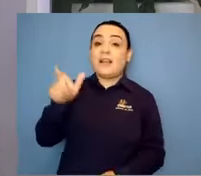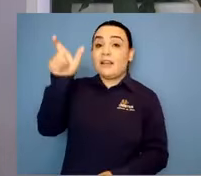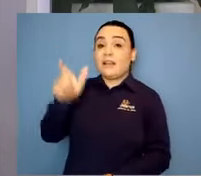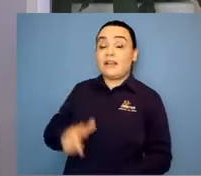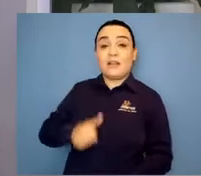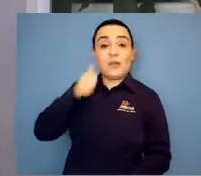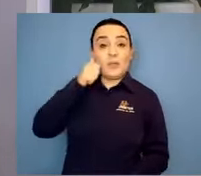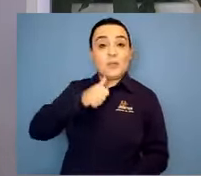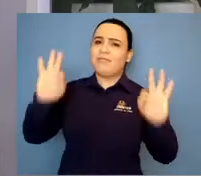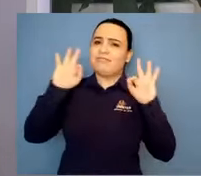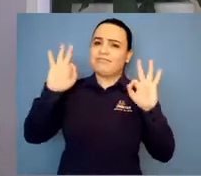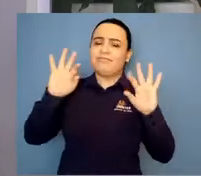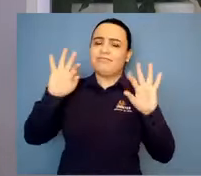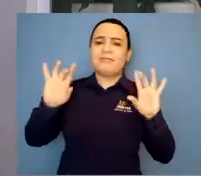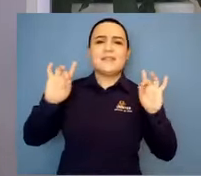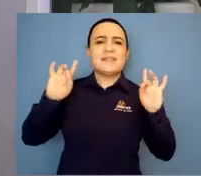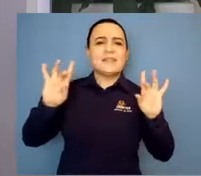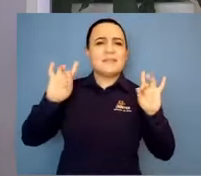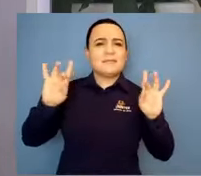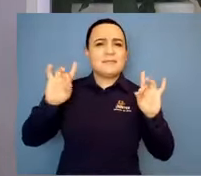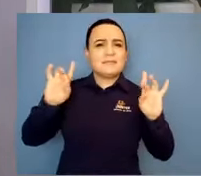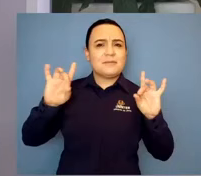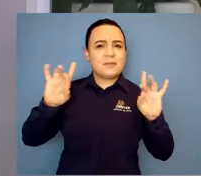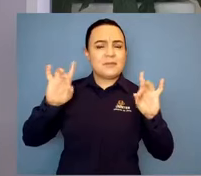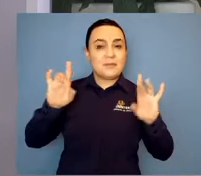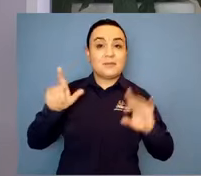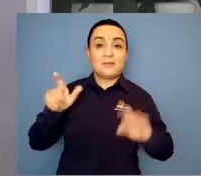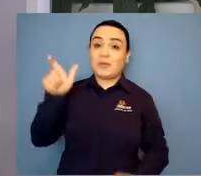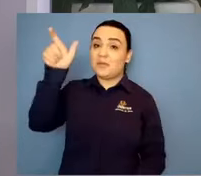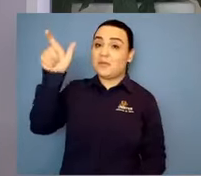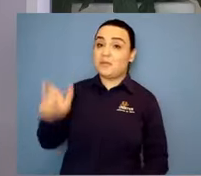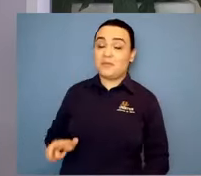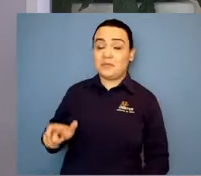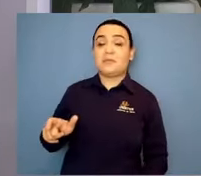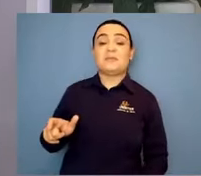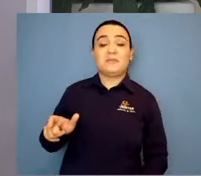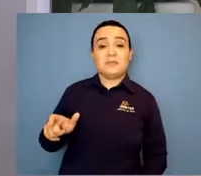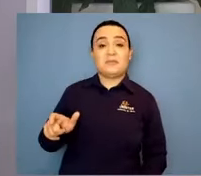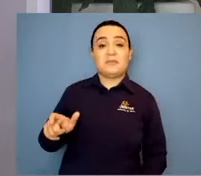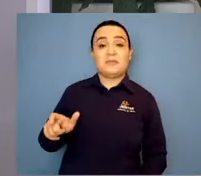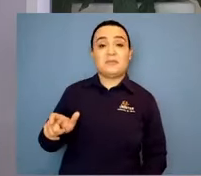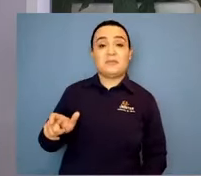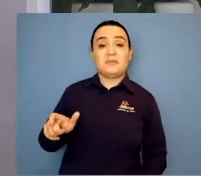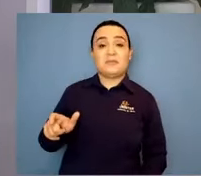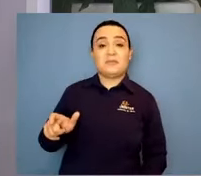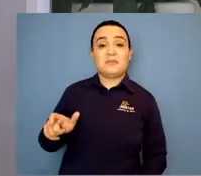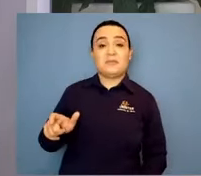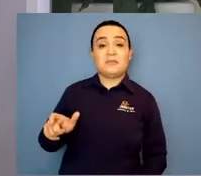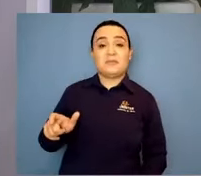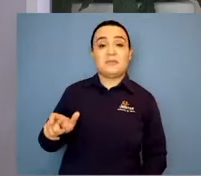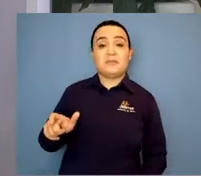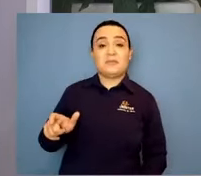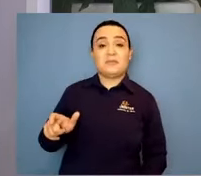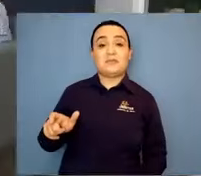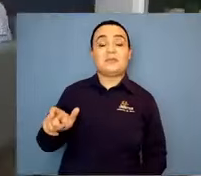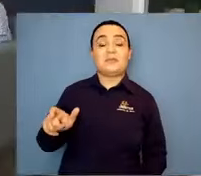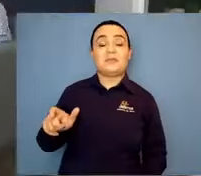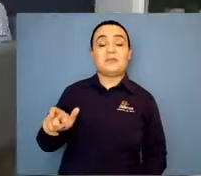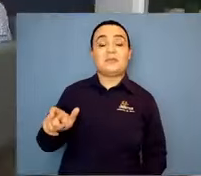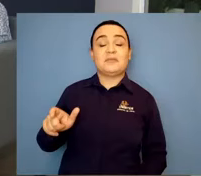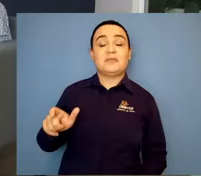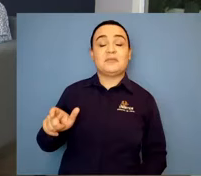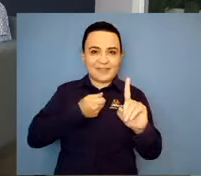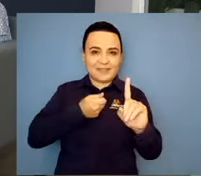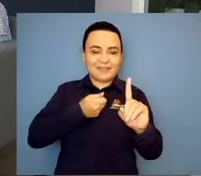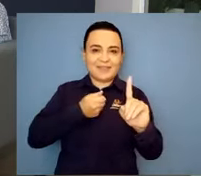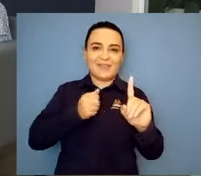programa, porque é mesmo, e uma pessoa muito linda que se chama Linda Franco. Olá,